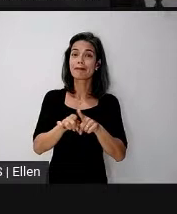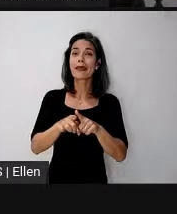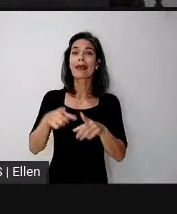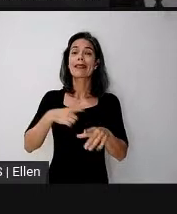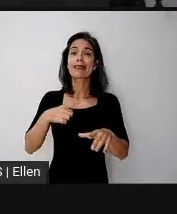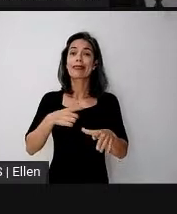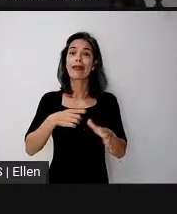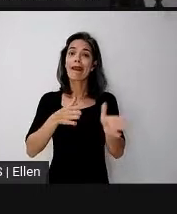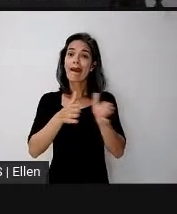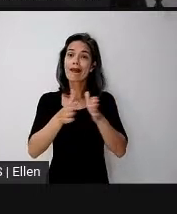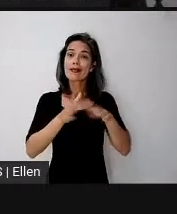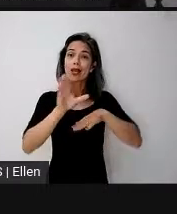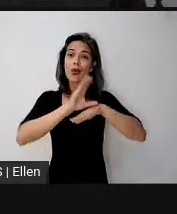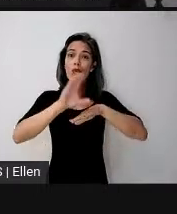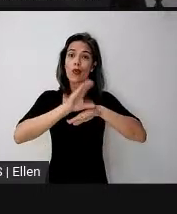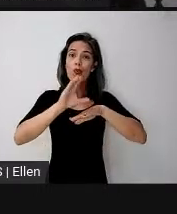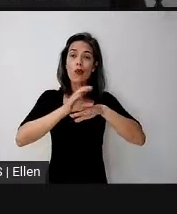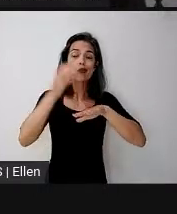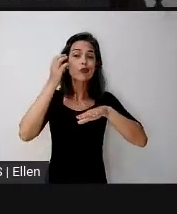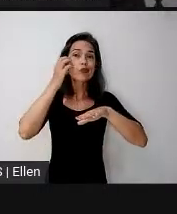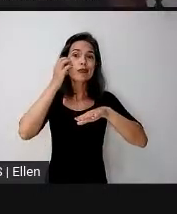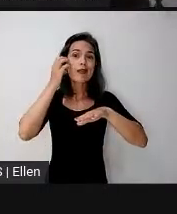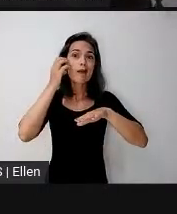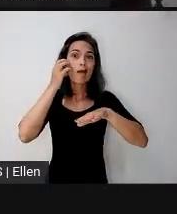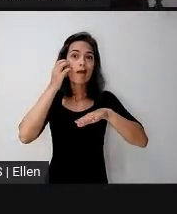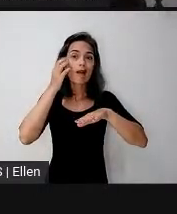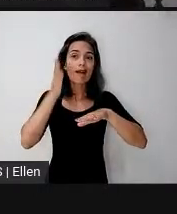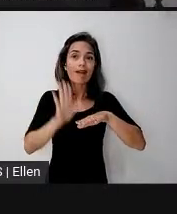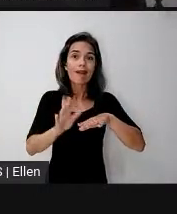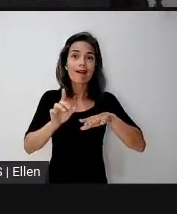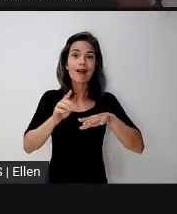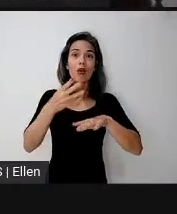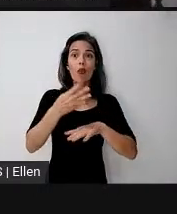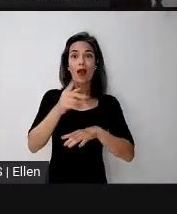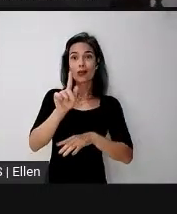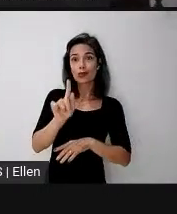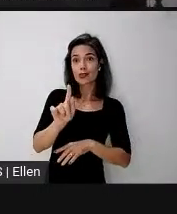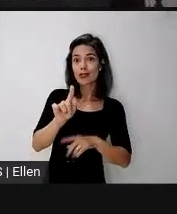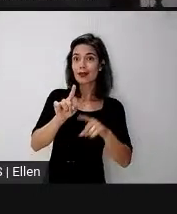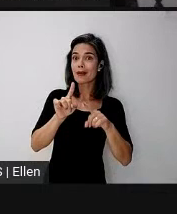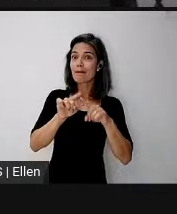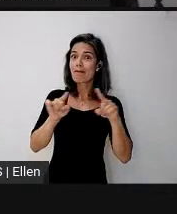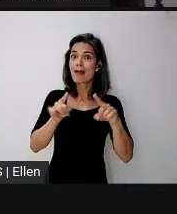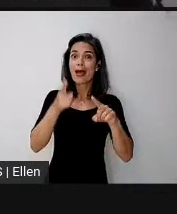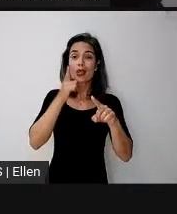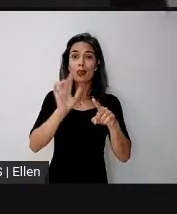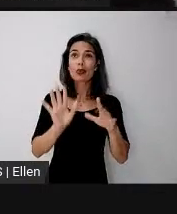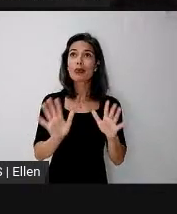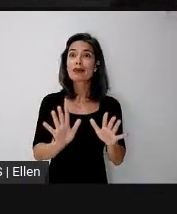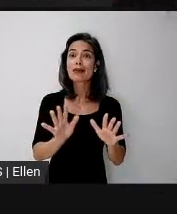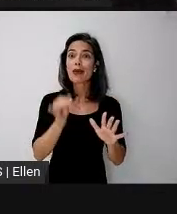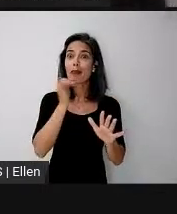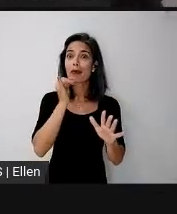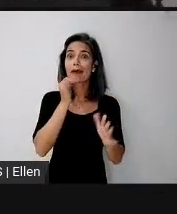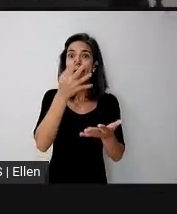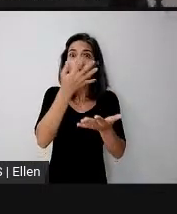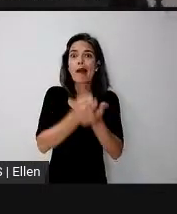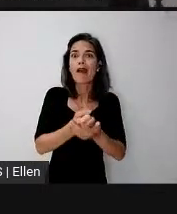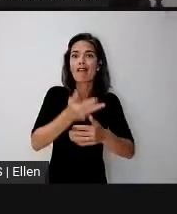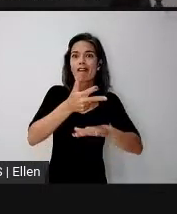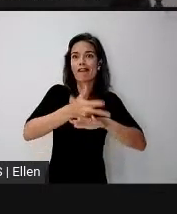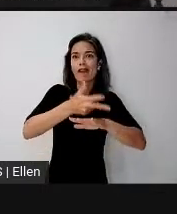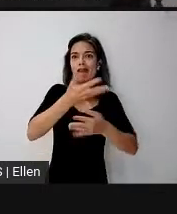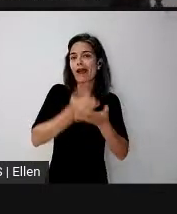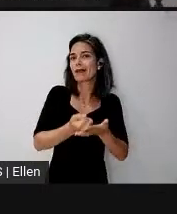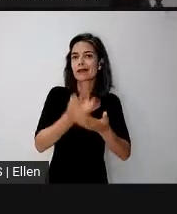o curso pelo celular no 4G e ele não consegue, por exemplo, subir um vídeo. Então,